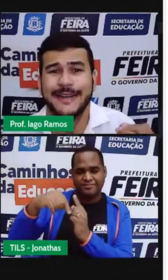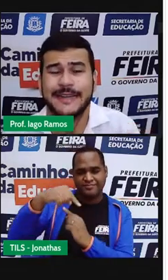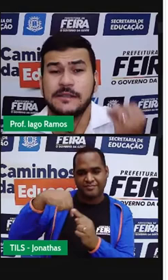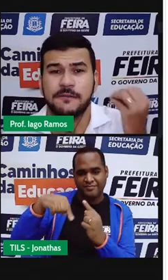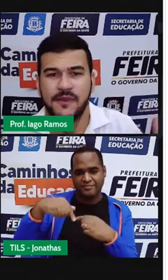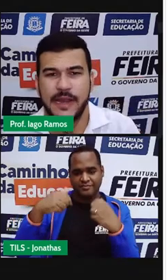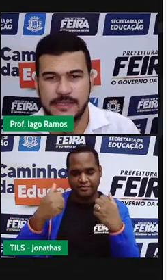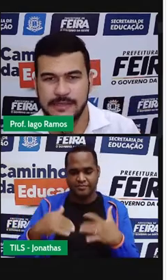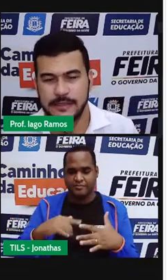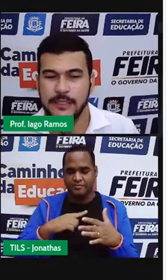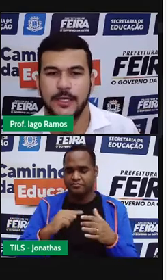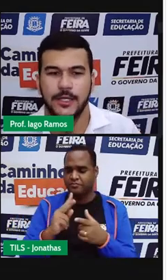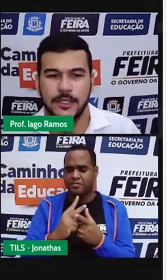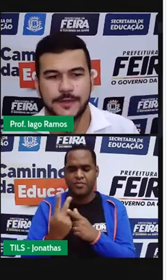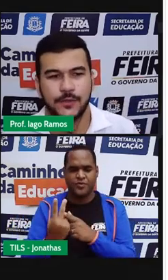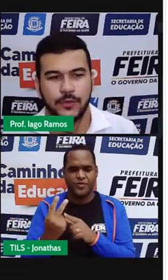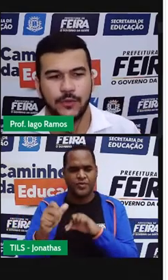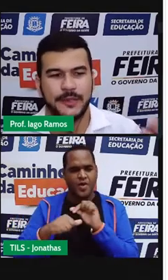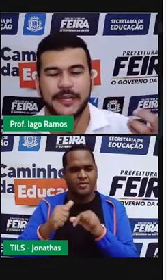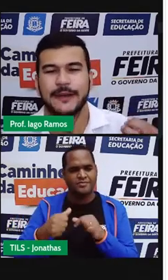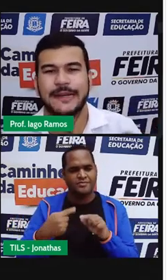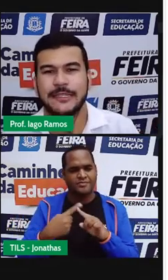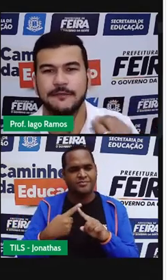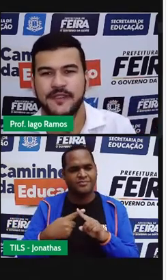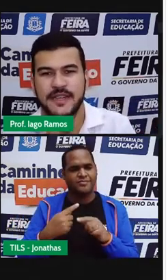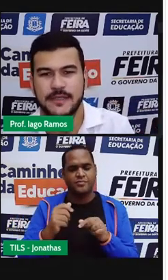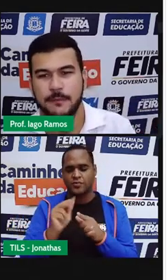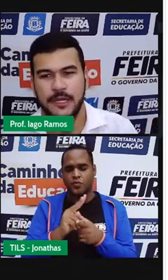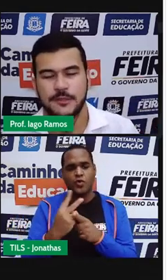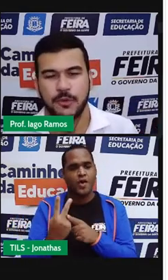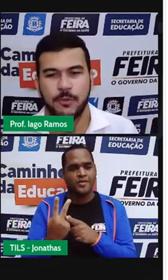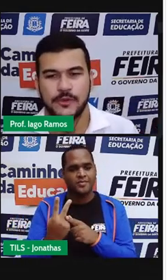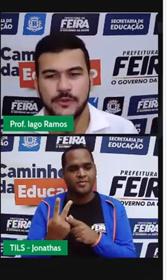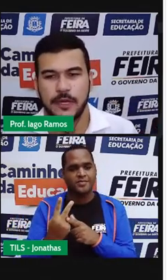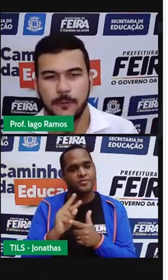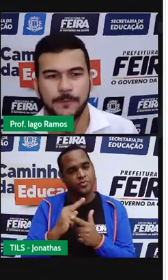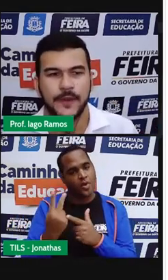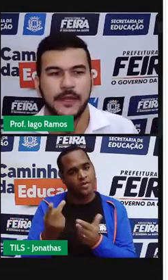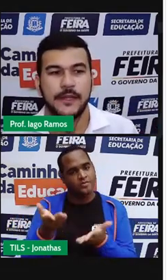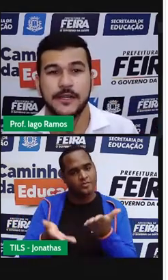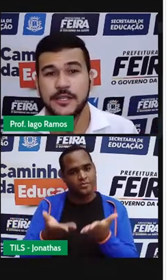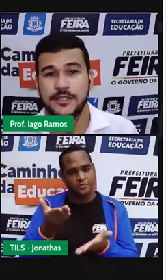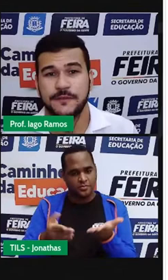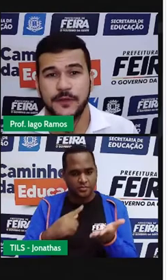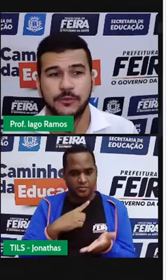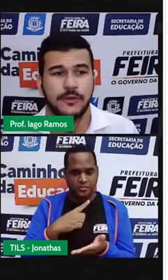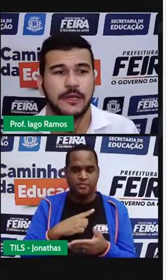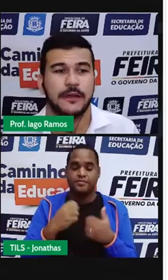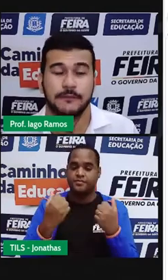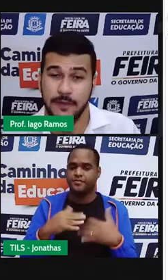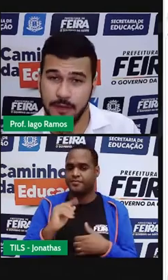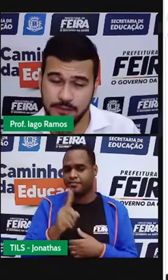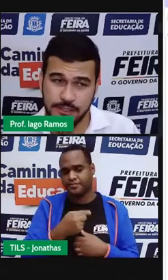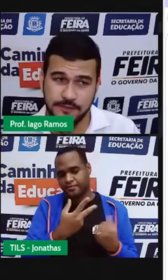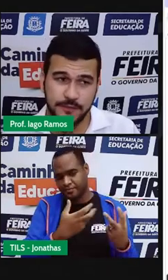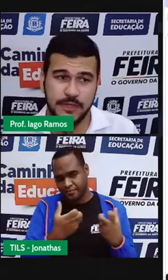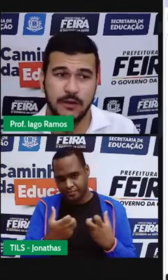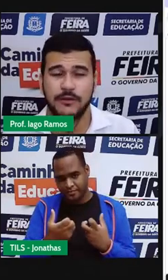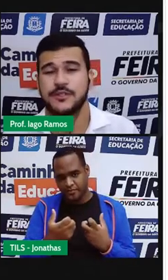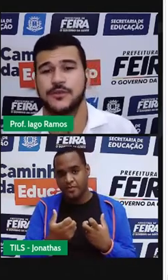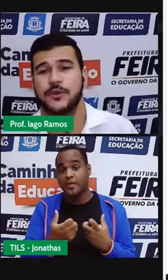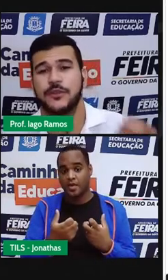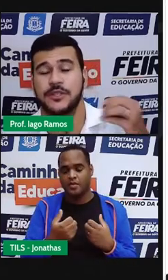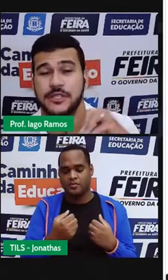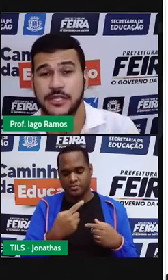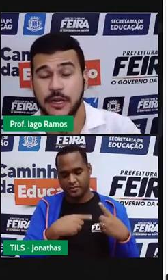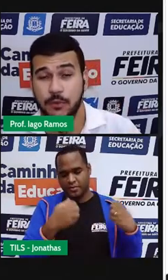inversa. Olha só o nome. Inversamente proporcional. E a gente viu, né? A gente viu na